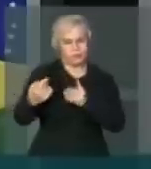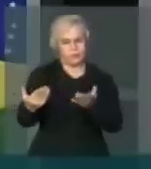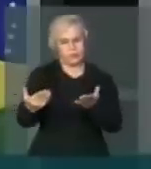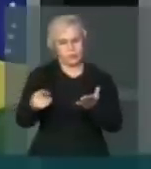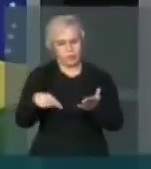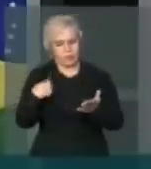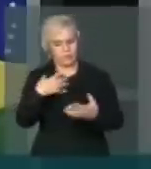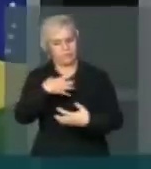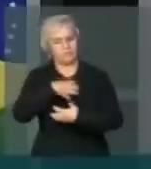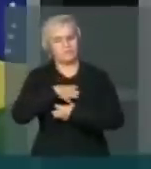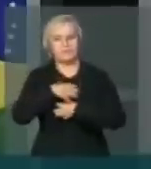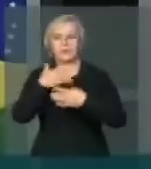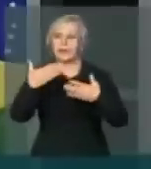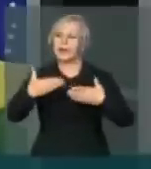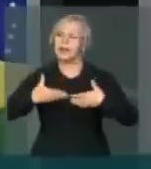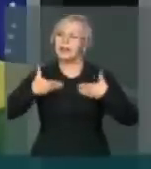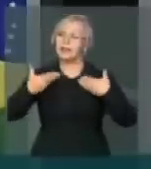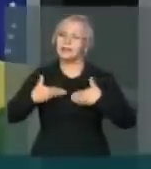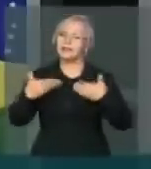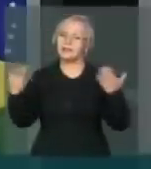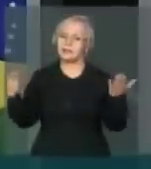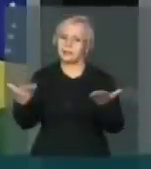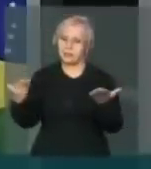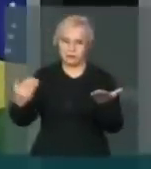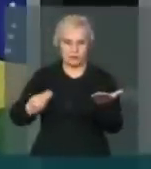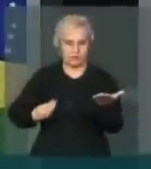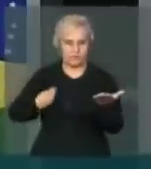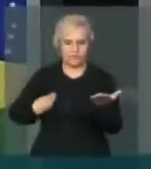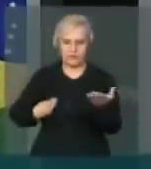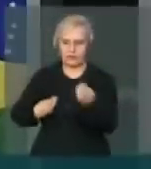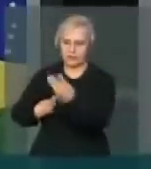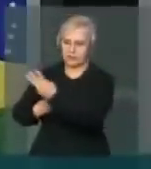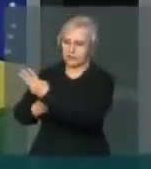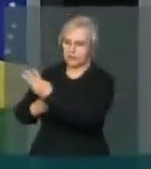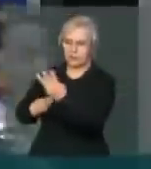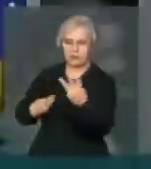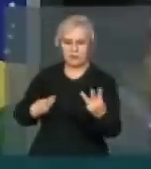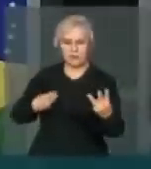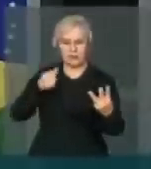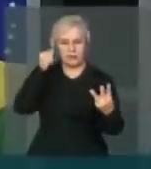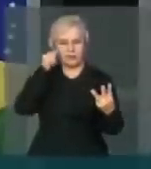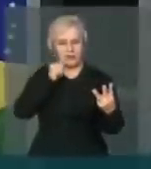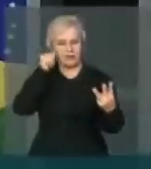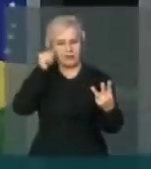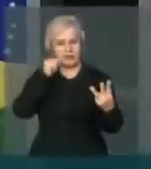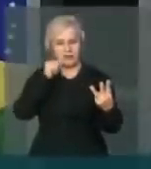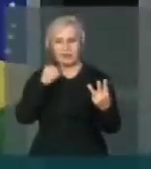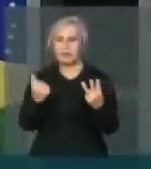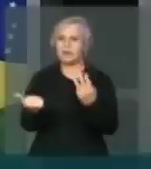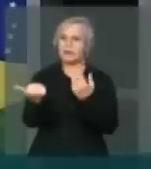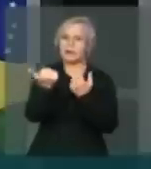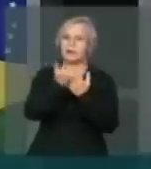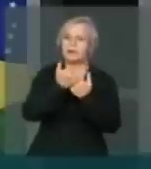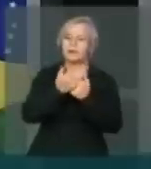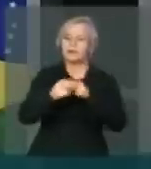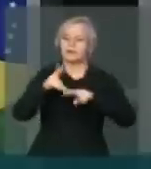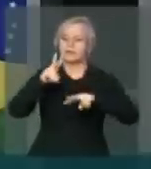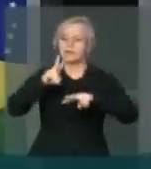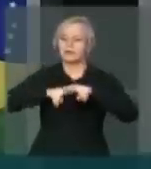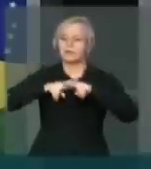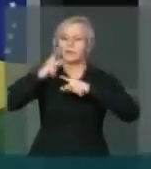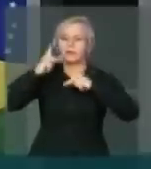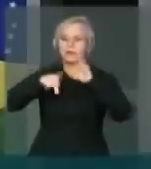a nossa alegria Essa presença Das senhoras Que representam Presos políticos Aqui na América